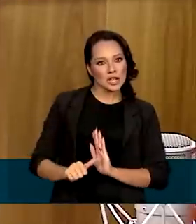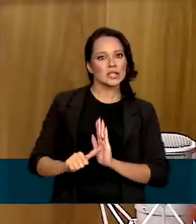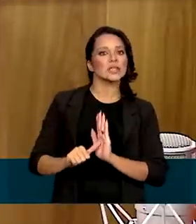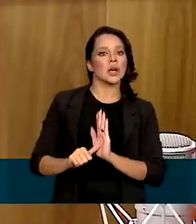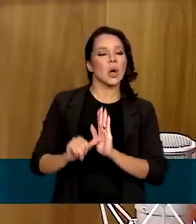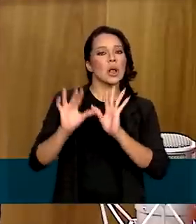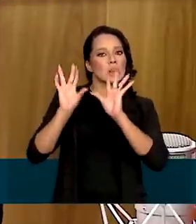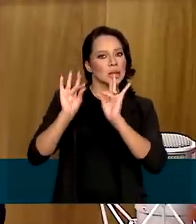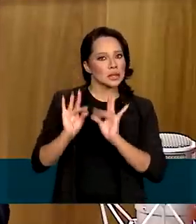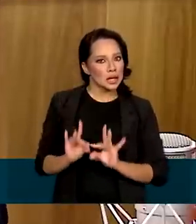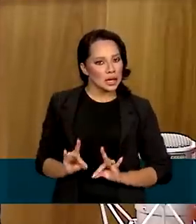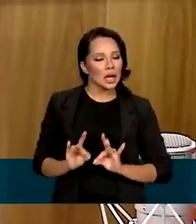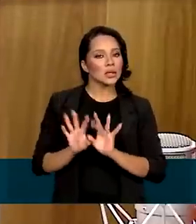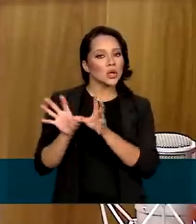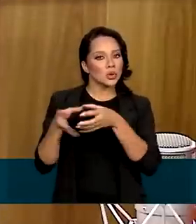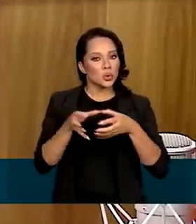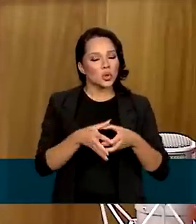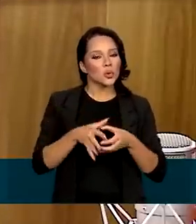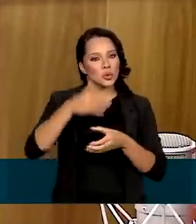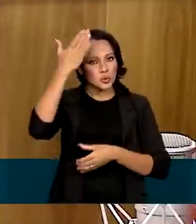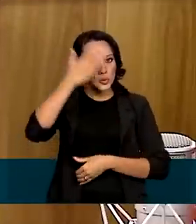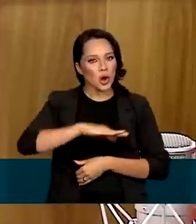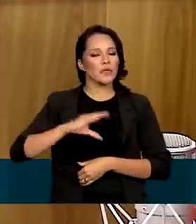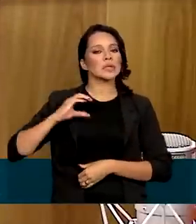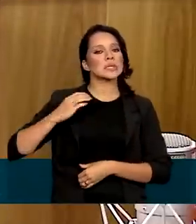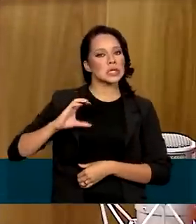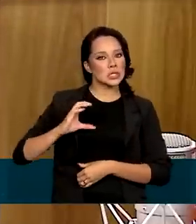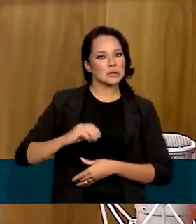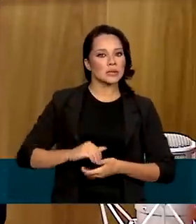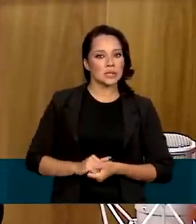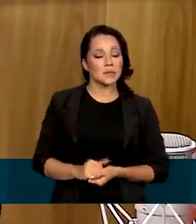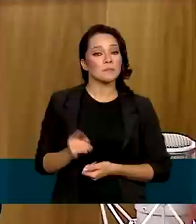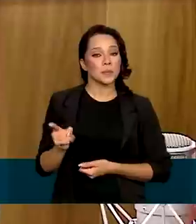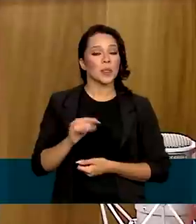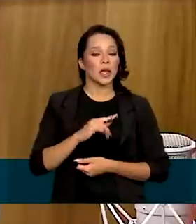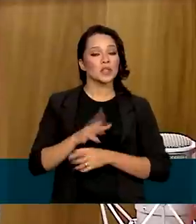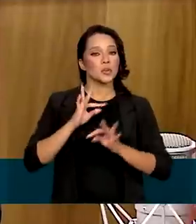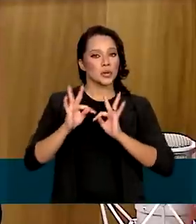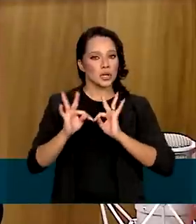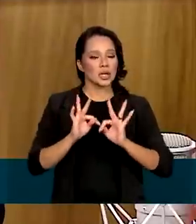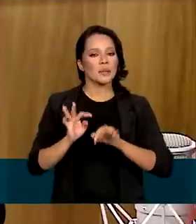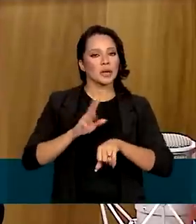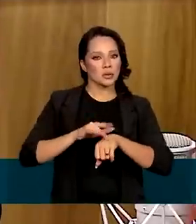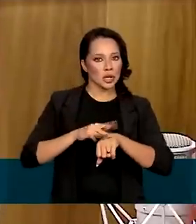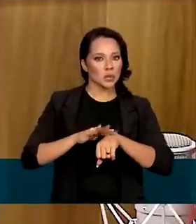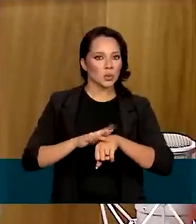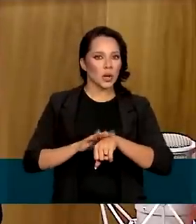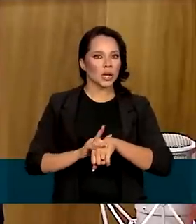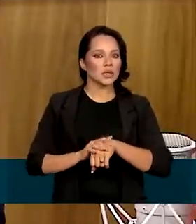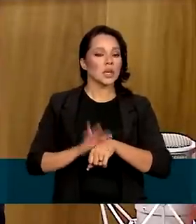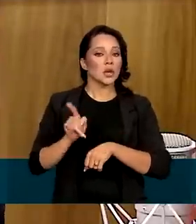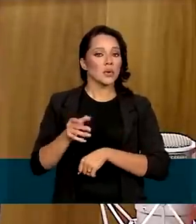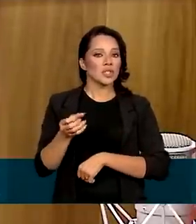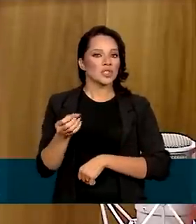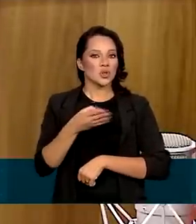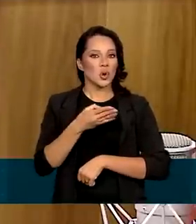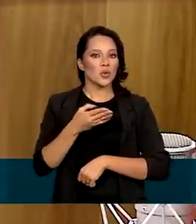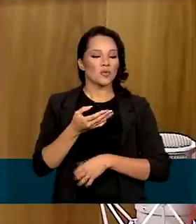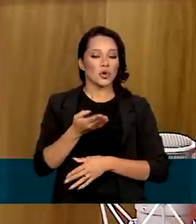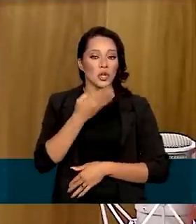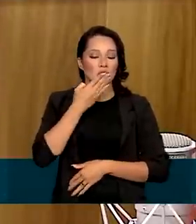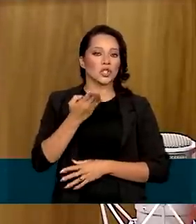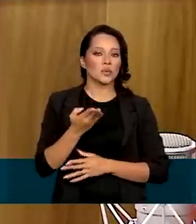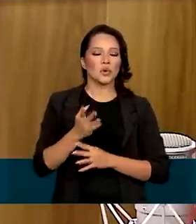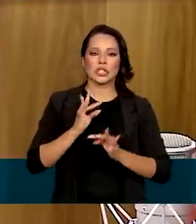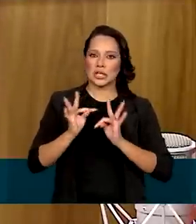detalhada do conjunto de evidências científicas que há sobre o tratamento dessa doença com esse novo tipo de